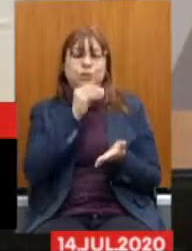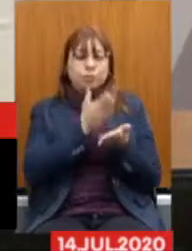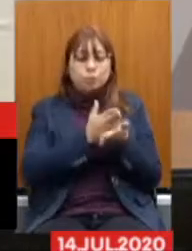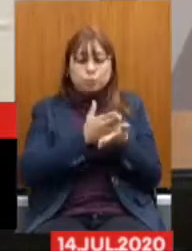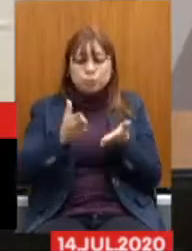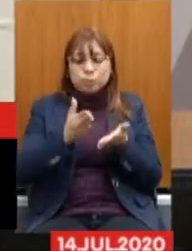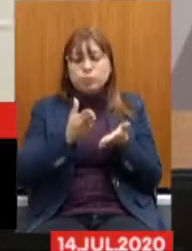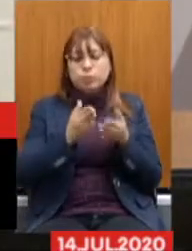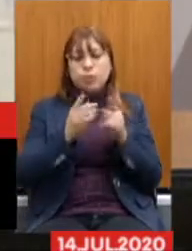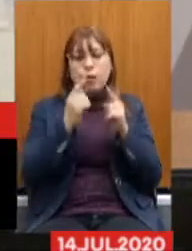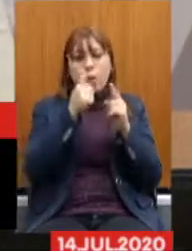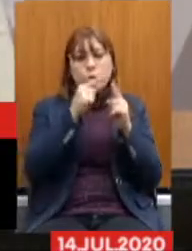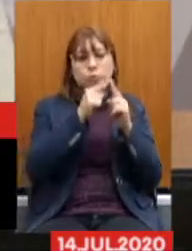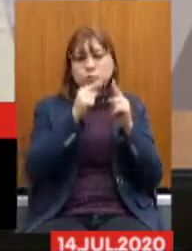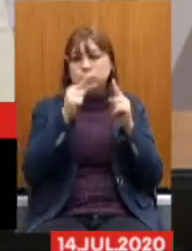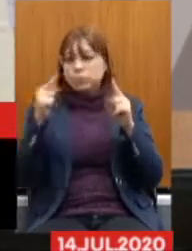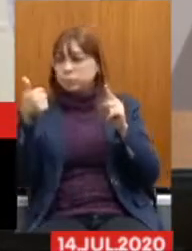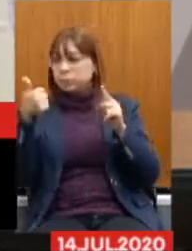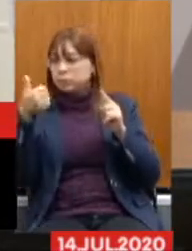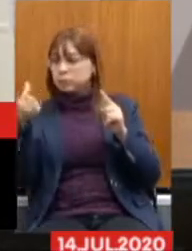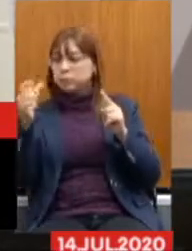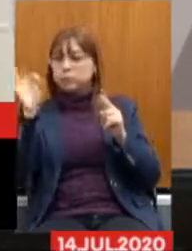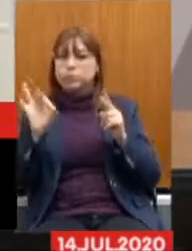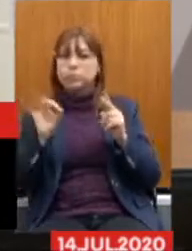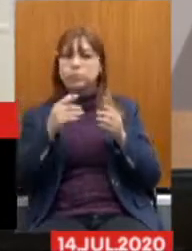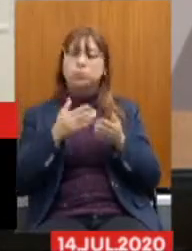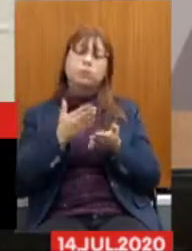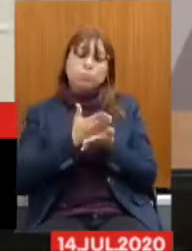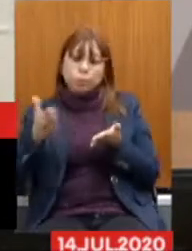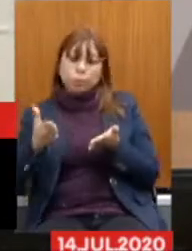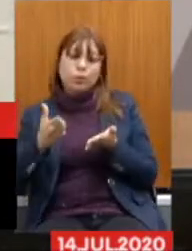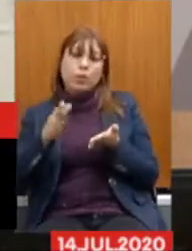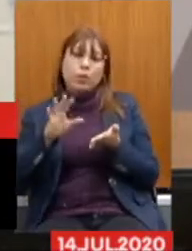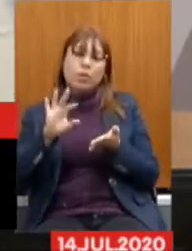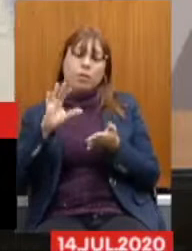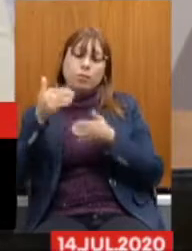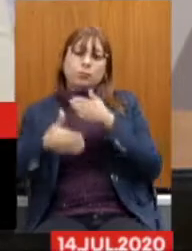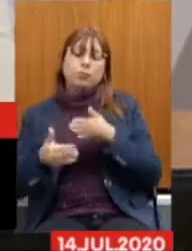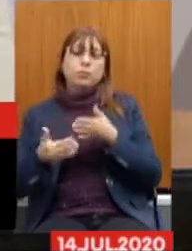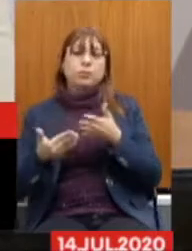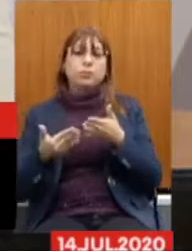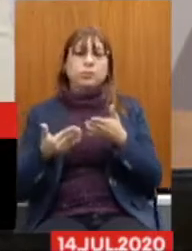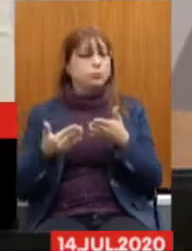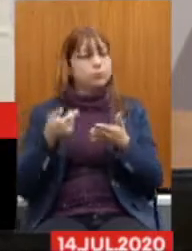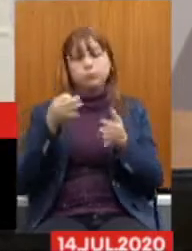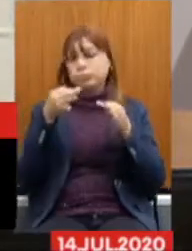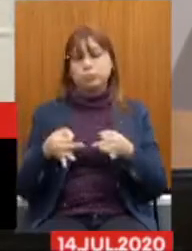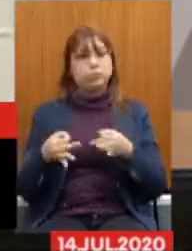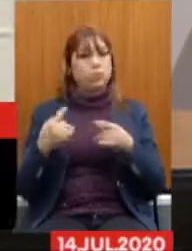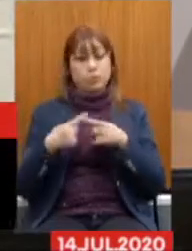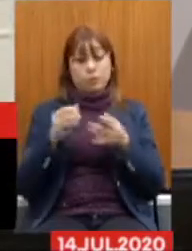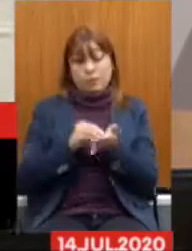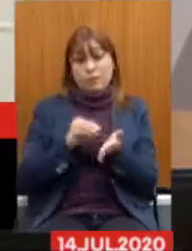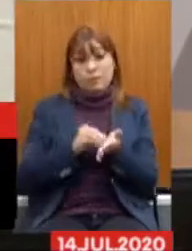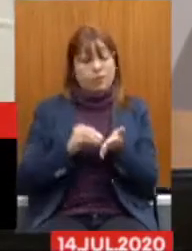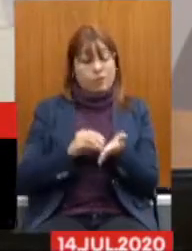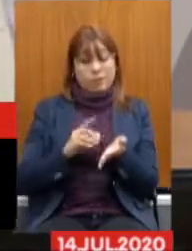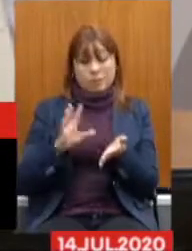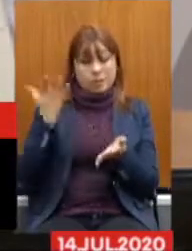% A outra Metade Não é justo Nós temos Acordos Não cumpridos Por parte Do governo